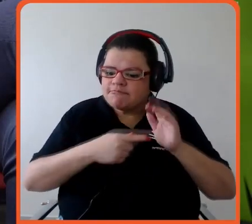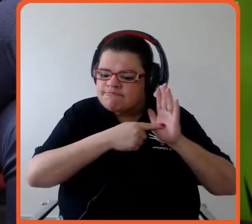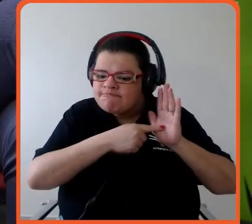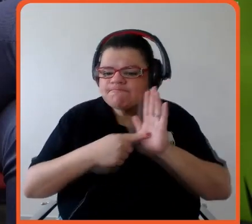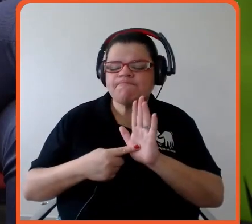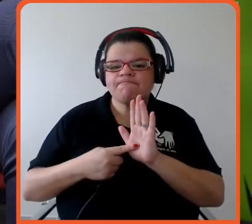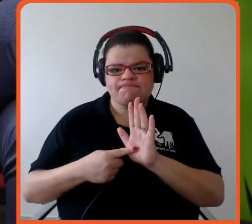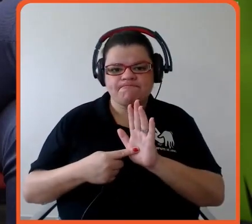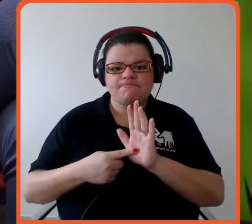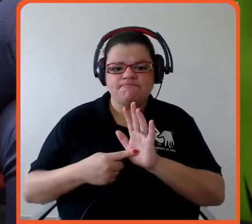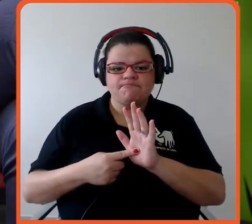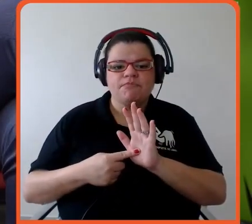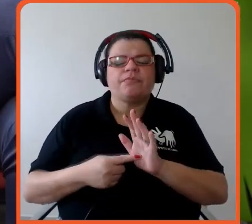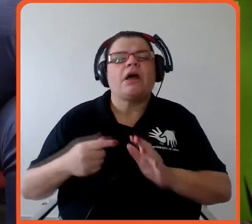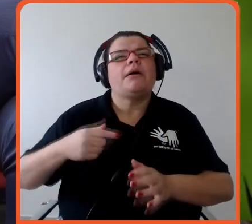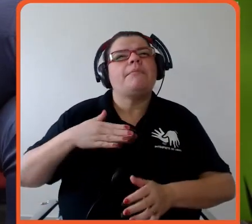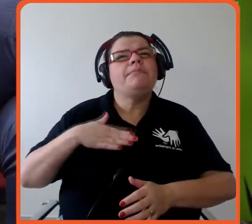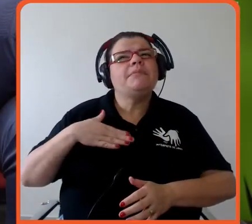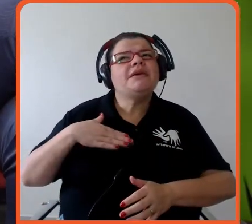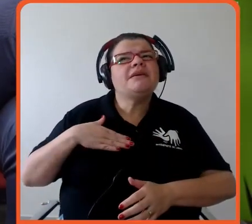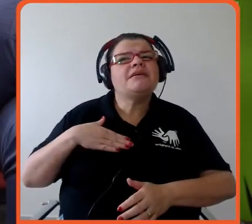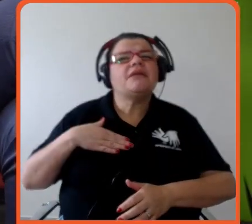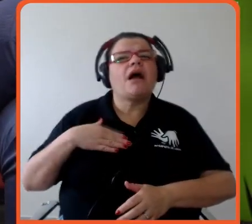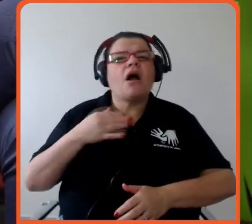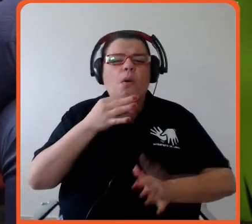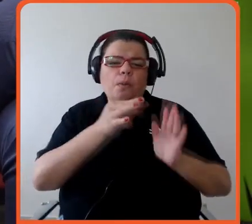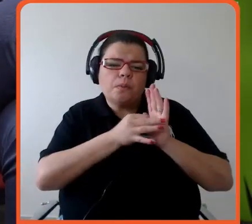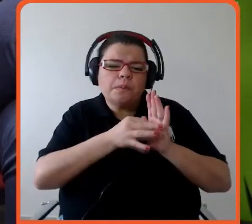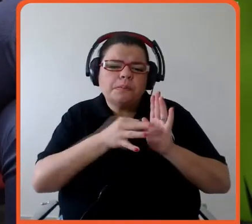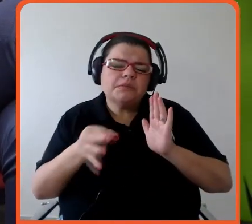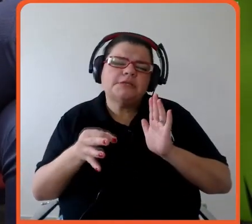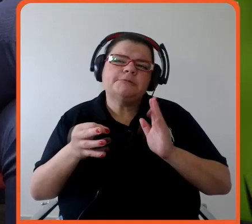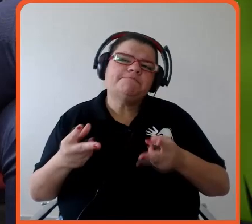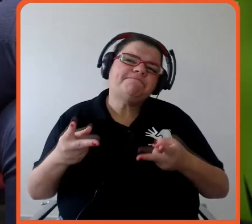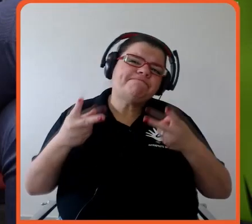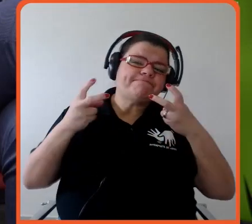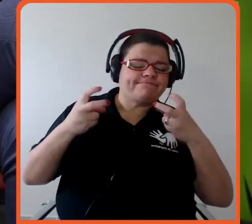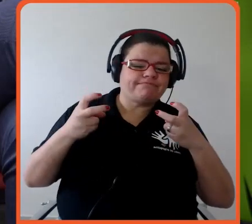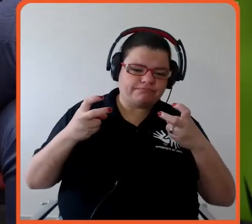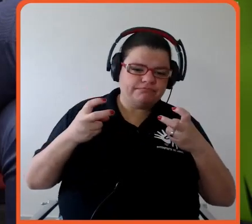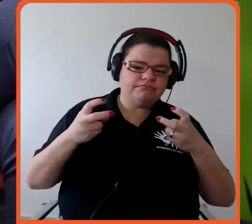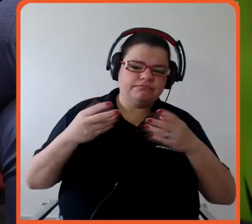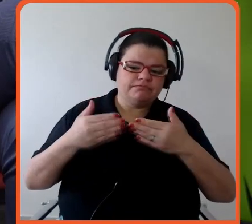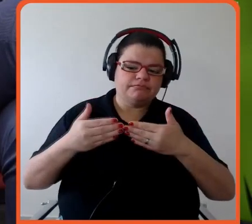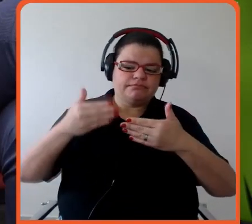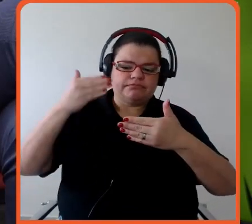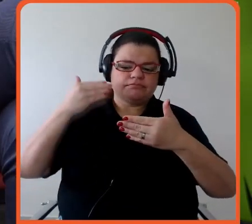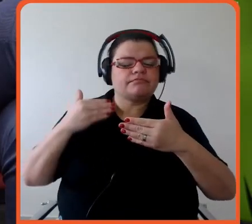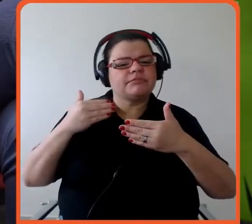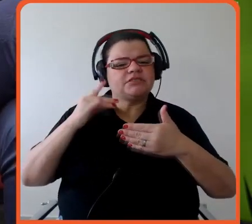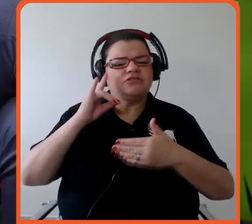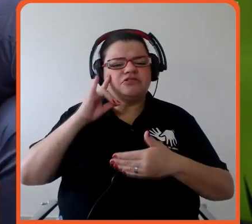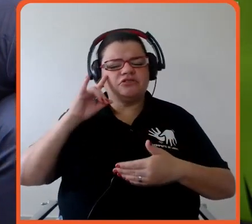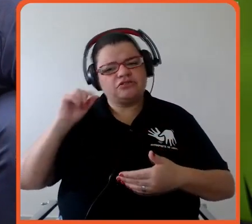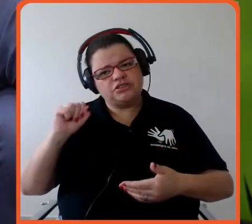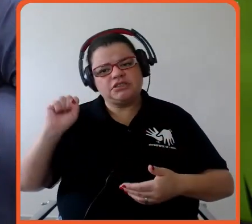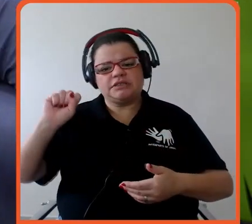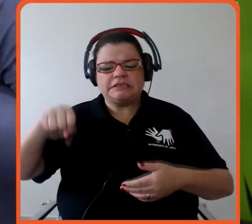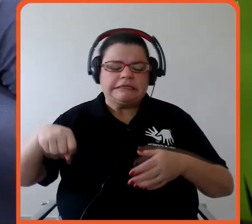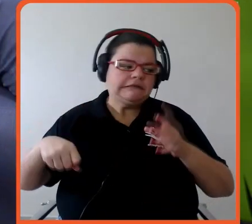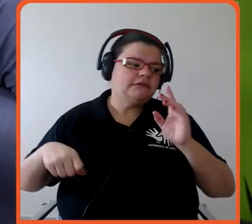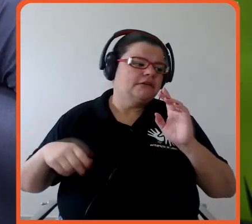visão, ela precede um pouco, e eu, dia sim, dia não, eu converso com investidores, né?